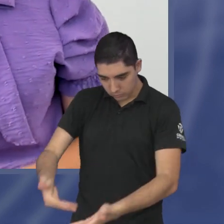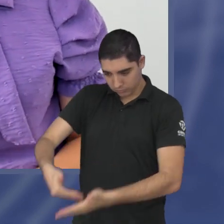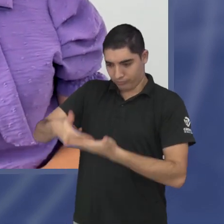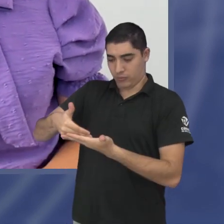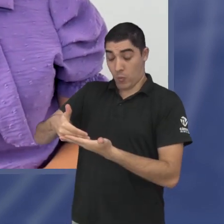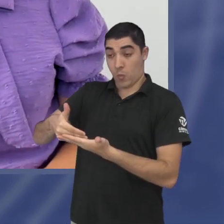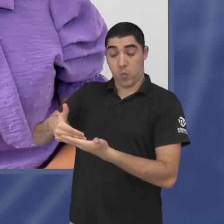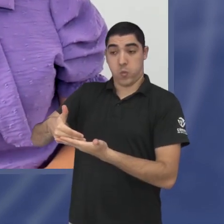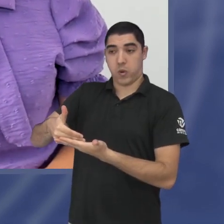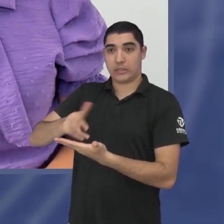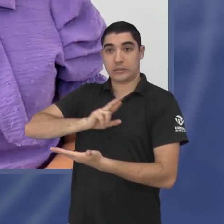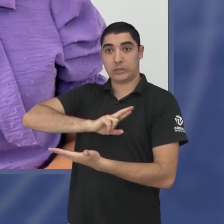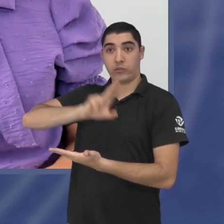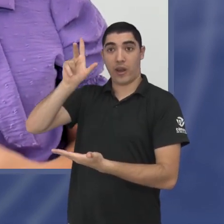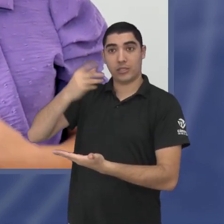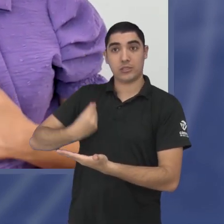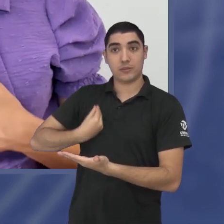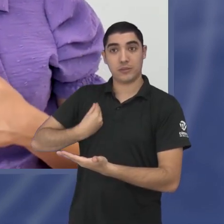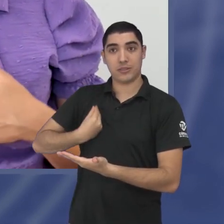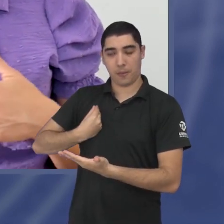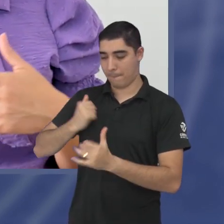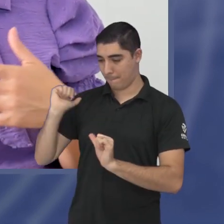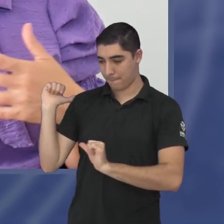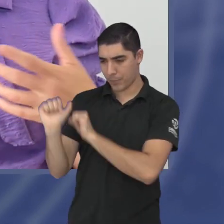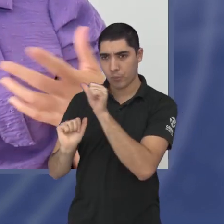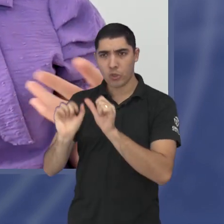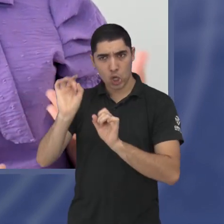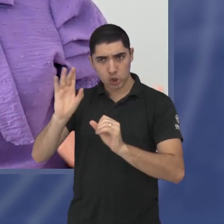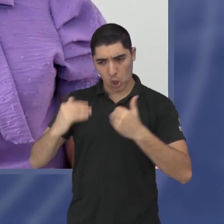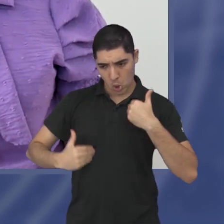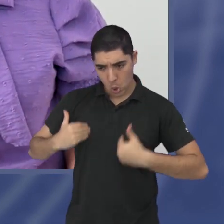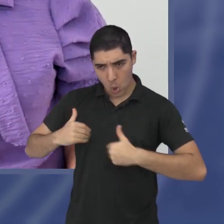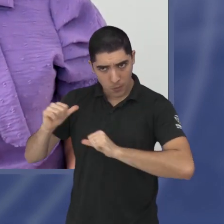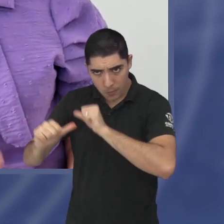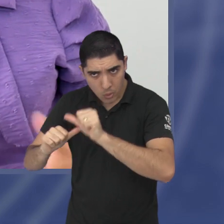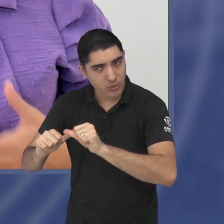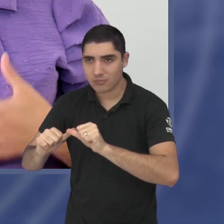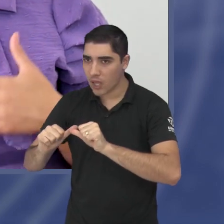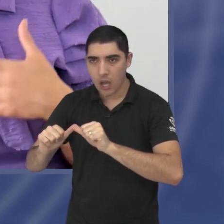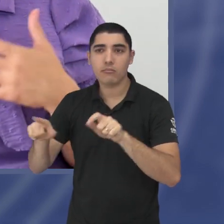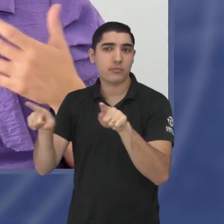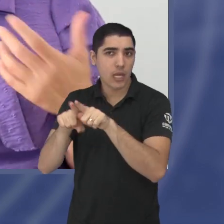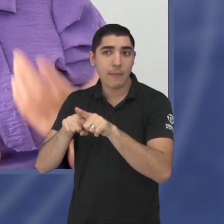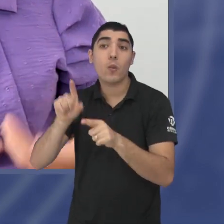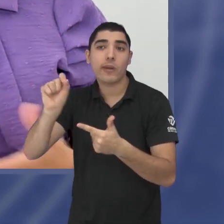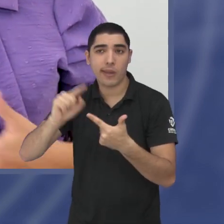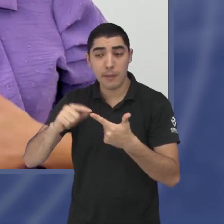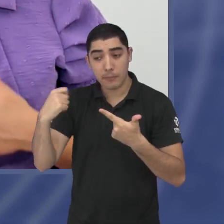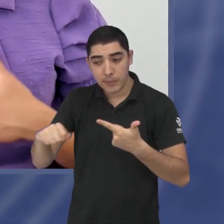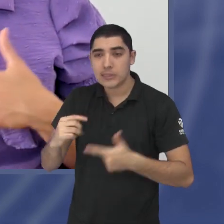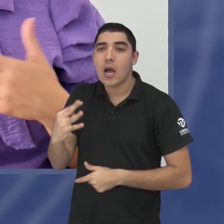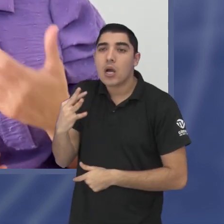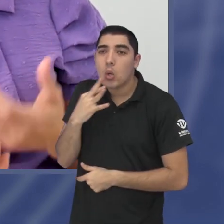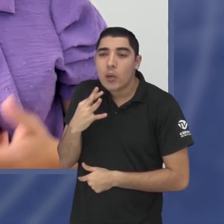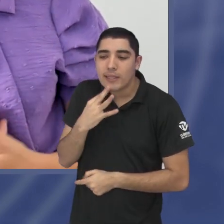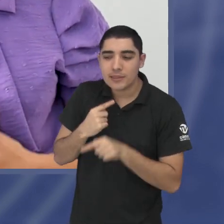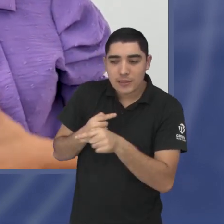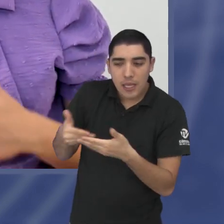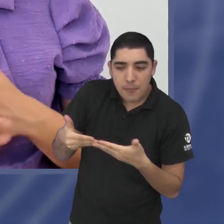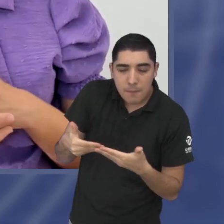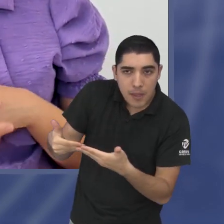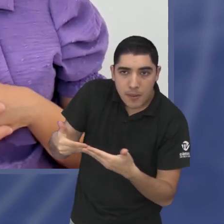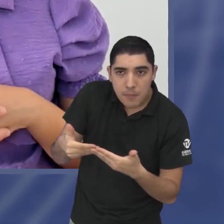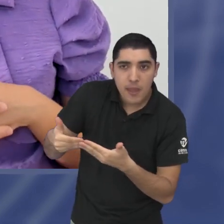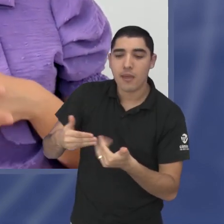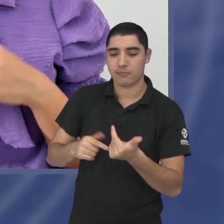e nesse momento não só a questão física, né, de conhecer essa criança, de conhecer esse bebê,